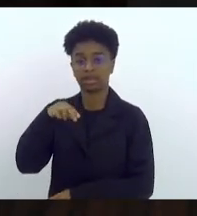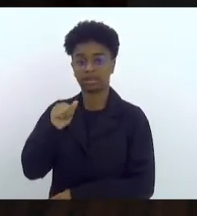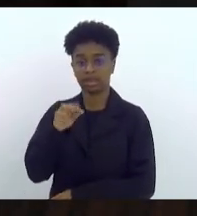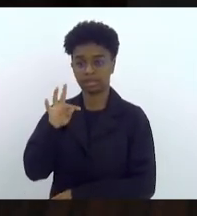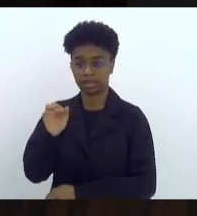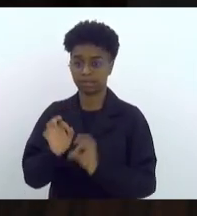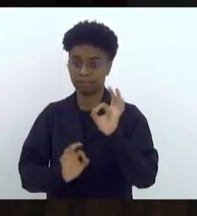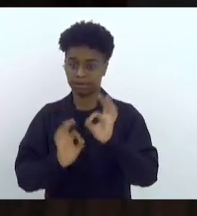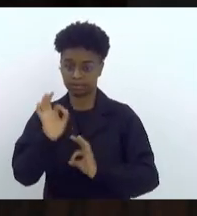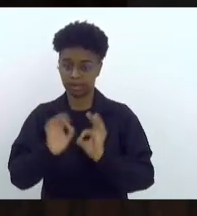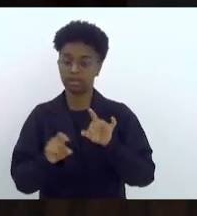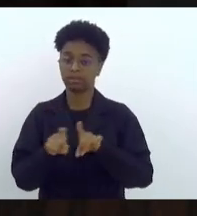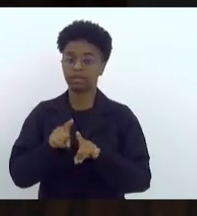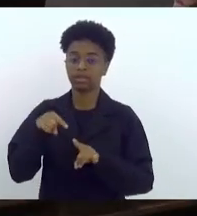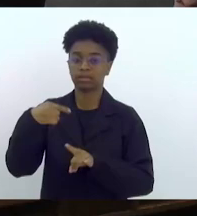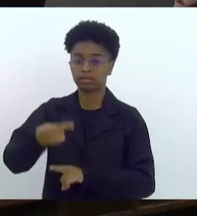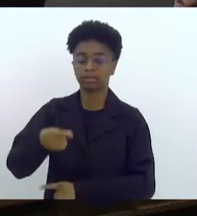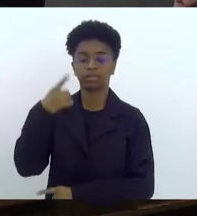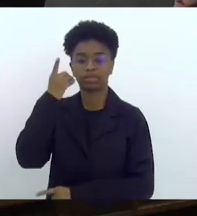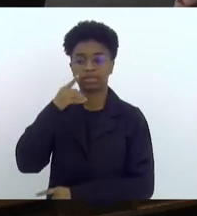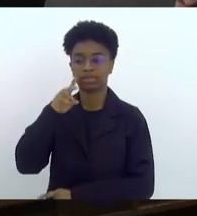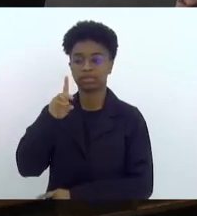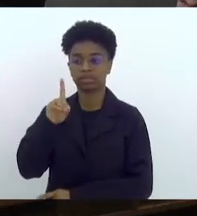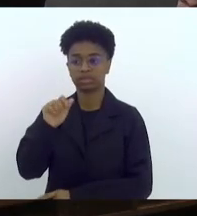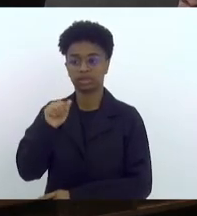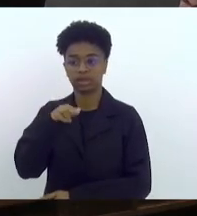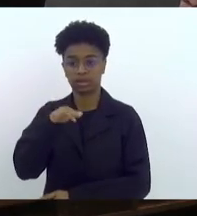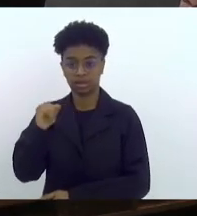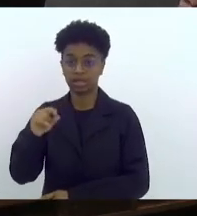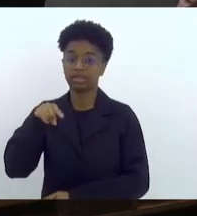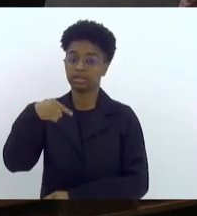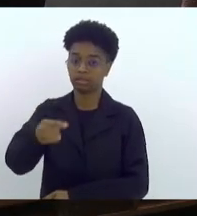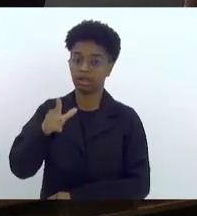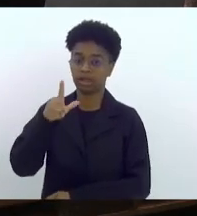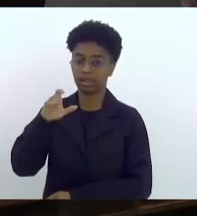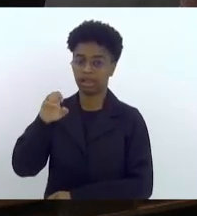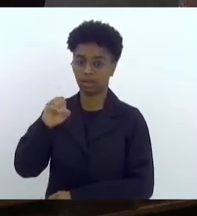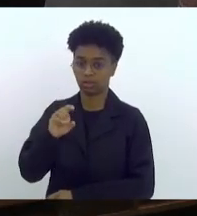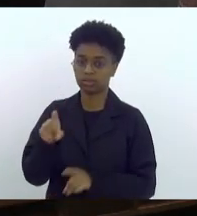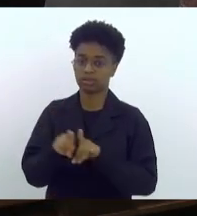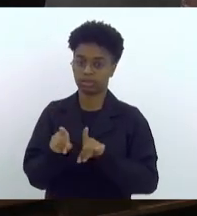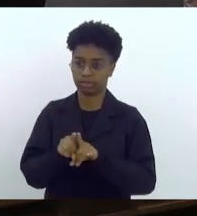deputada Dani Monteiro. E está chegando a vez do Léo Vieira também.